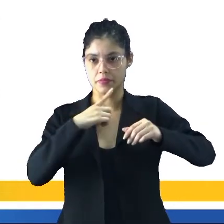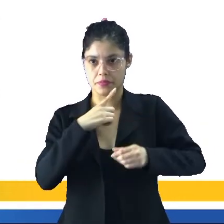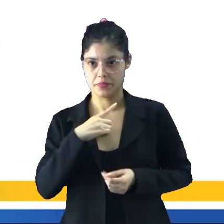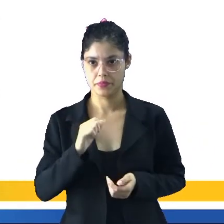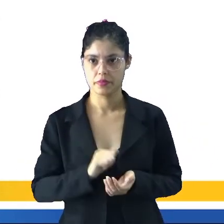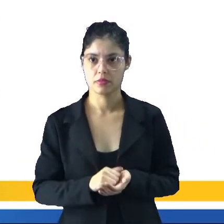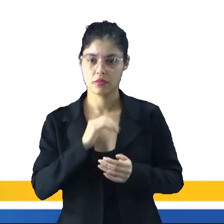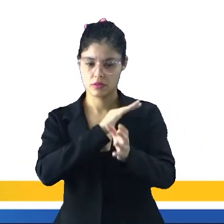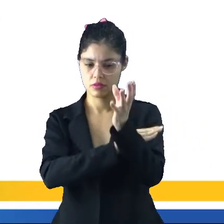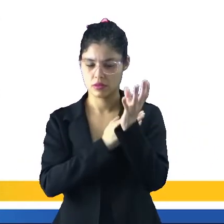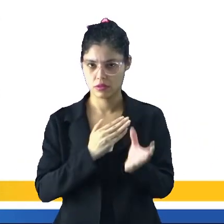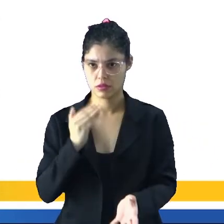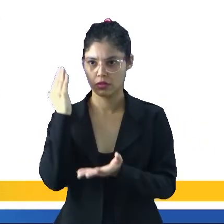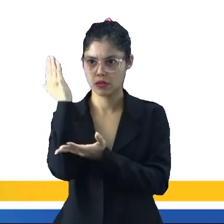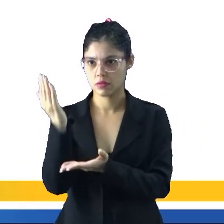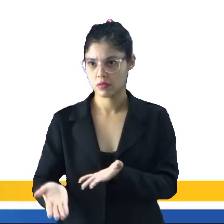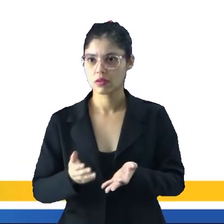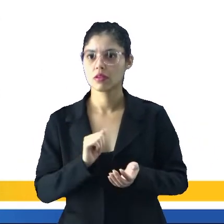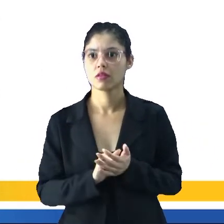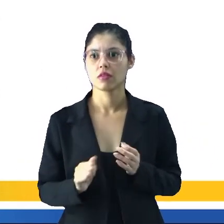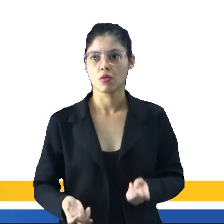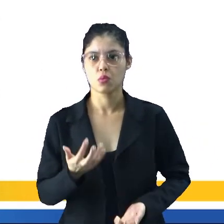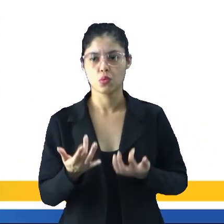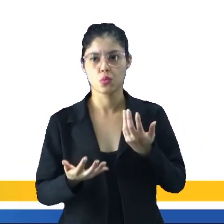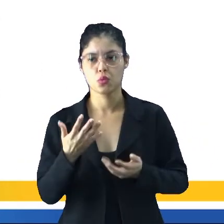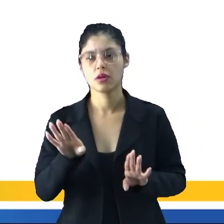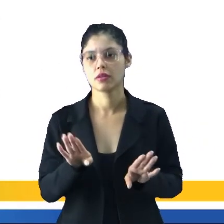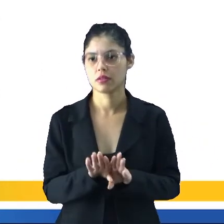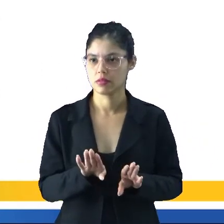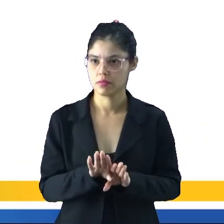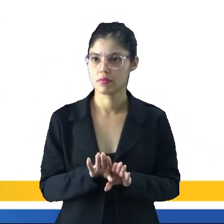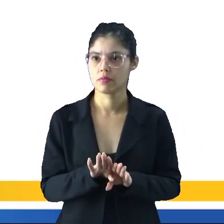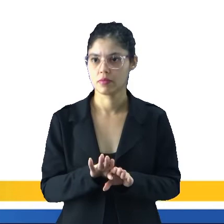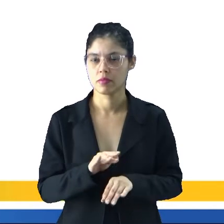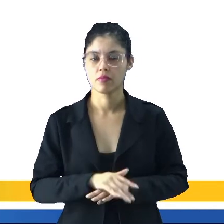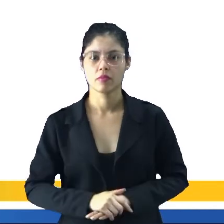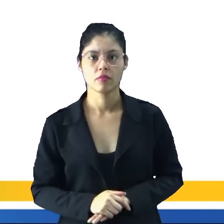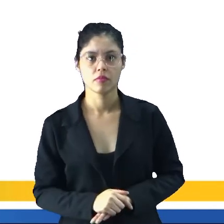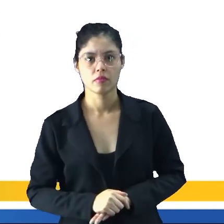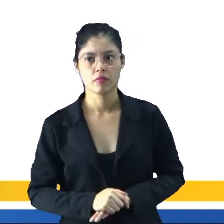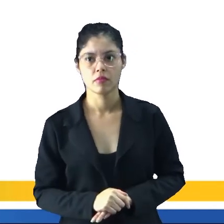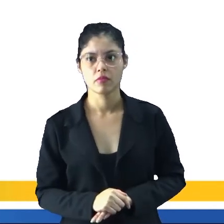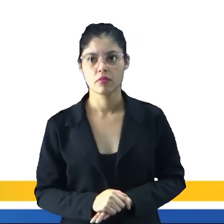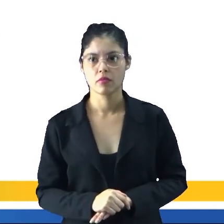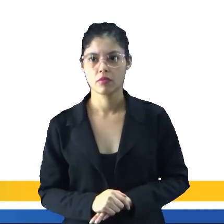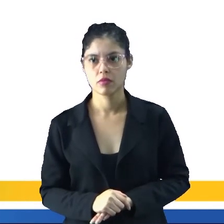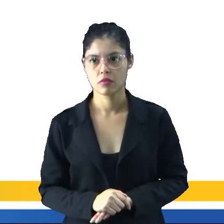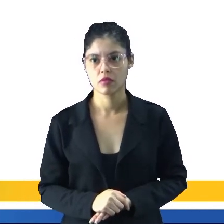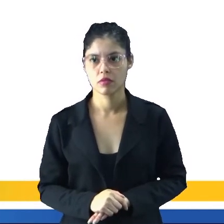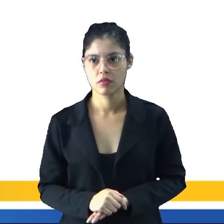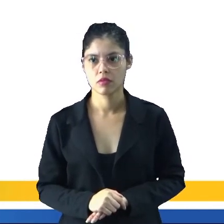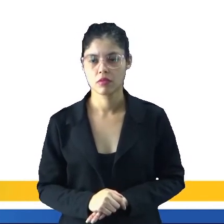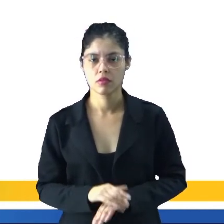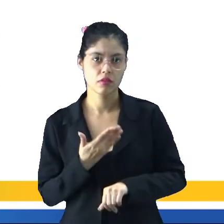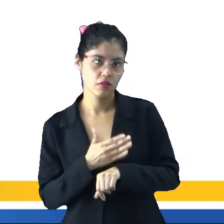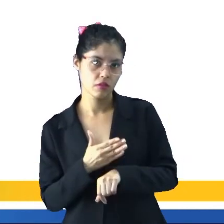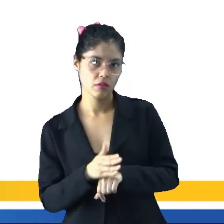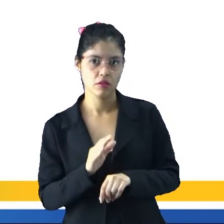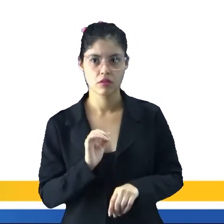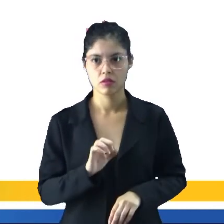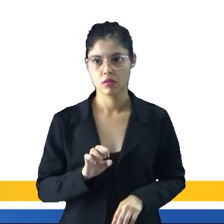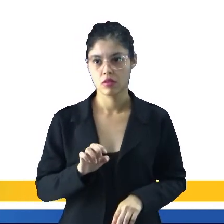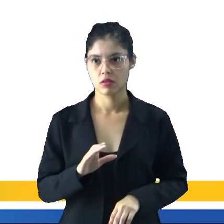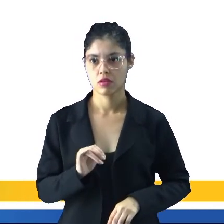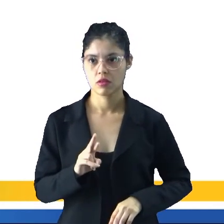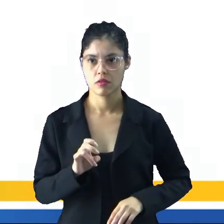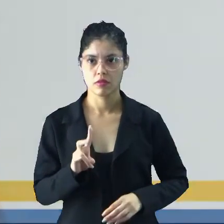tinham, né, que derrubar a floresta e fazer suas queimadas ali também para a prática da coivara.